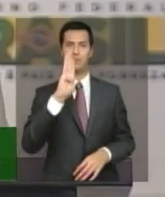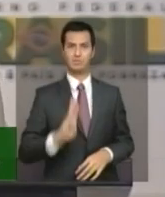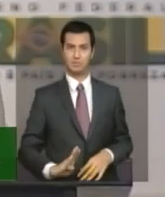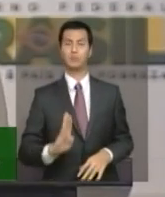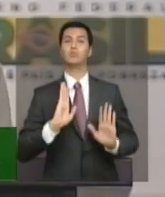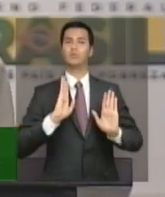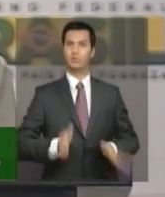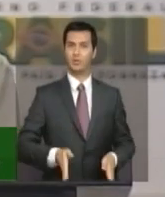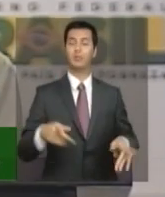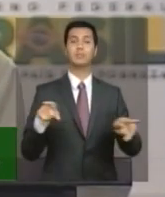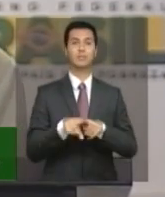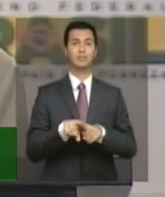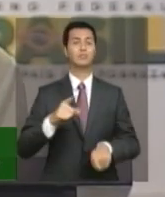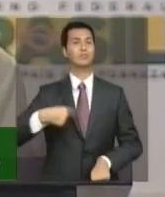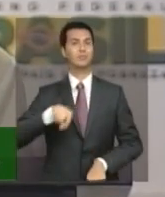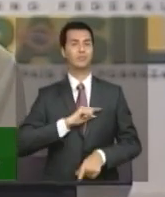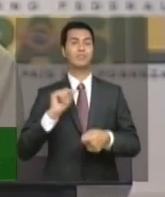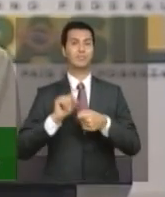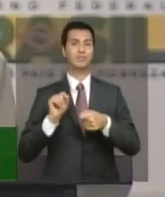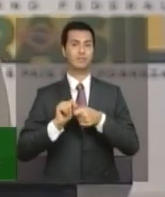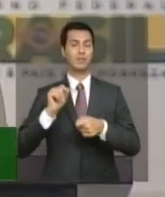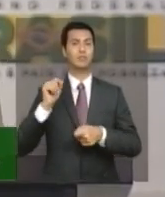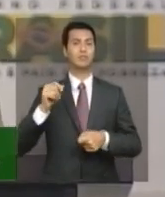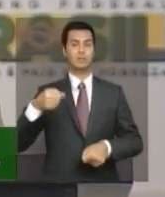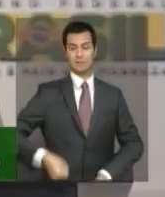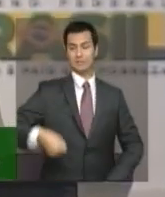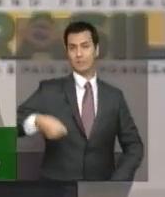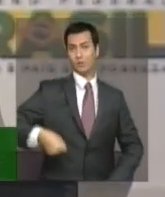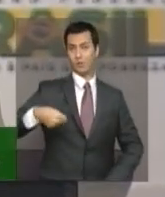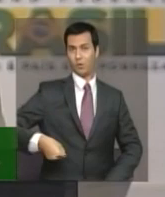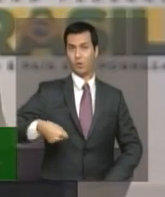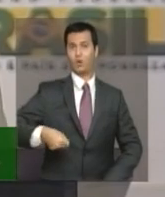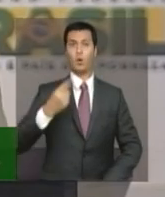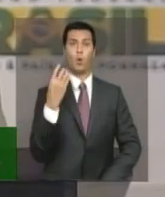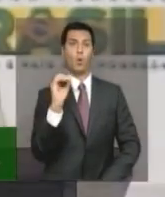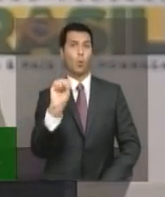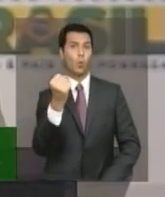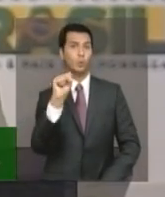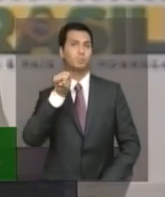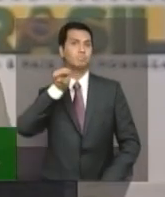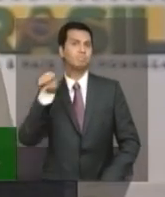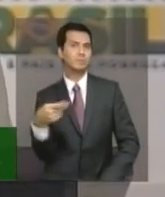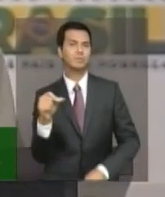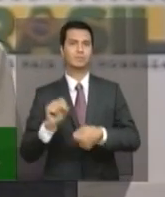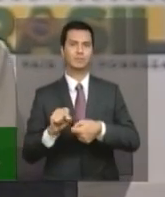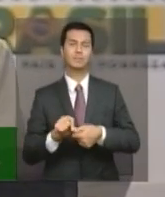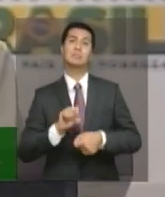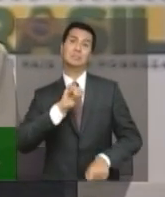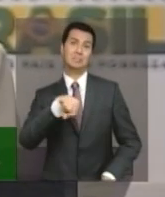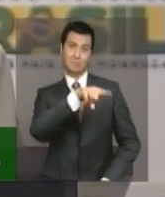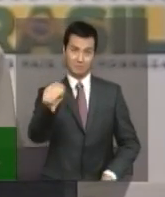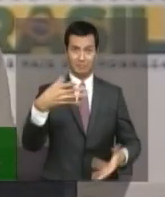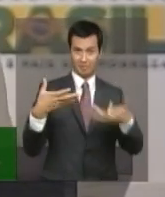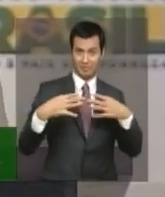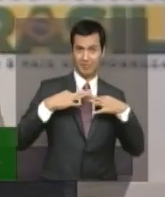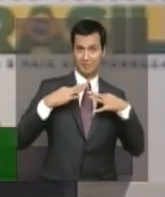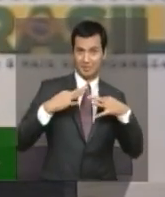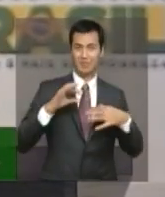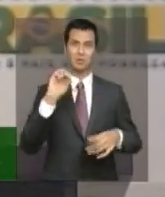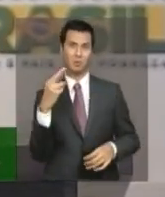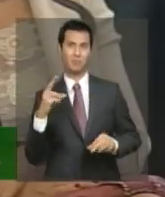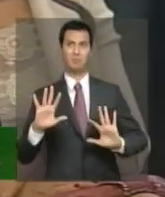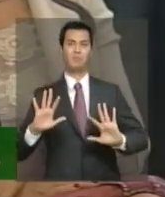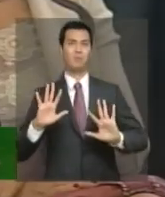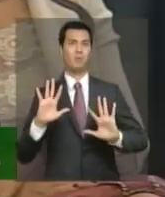Osasco, fizemos 8 mil sacolas em uma semana, que é o nosso produto, camisetas, então se vocês forem fazer camiseta, eventos, podem nos convidar que nós